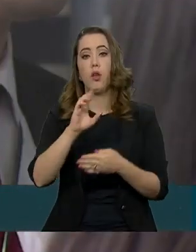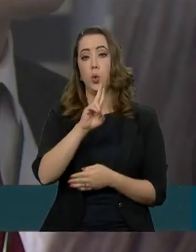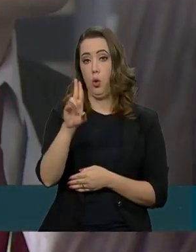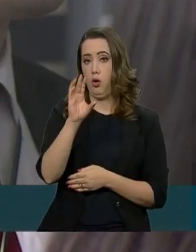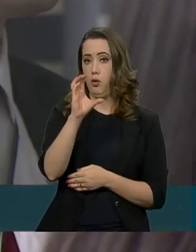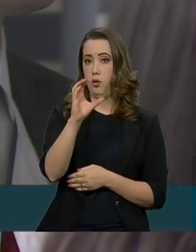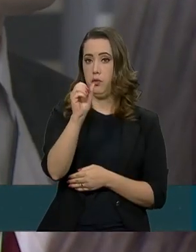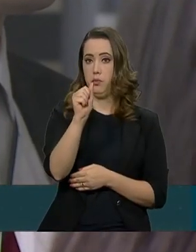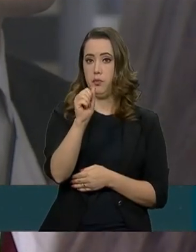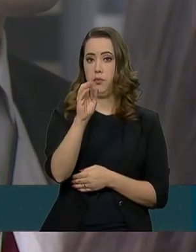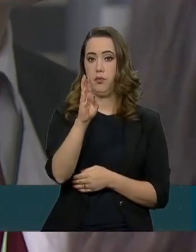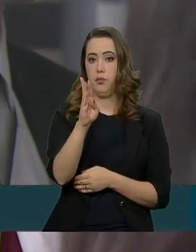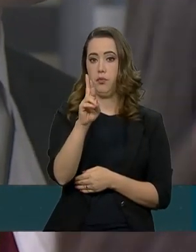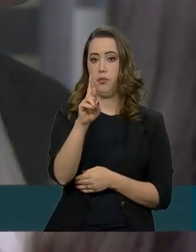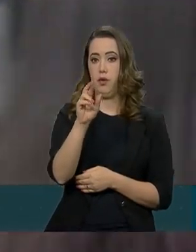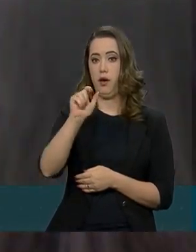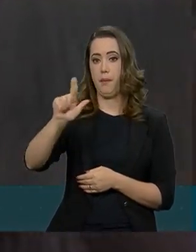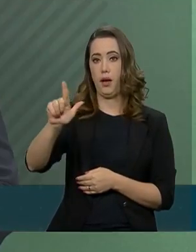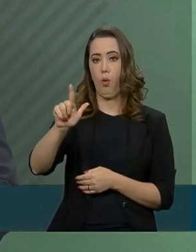Ela não estava aqui da última vez.